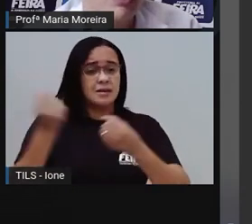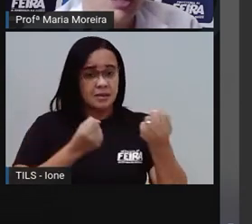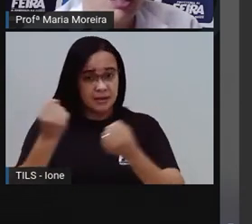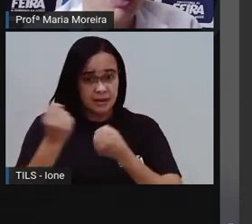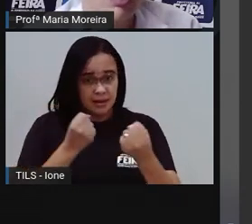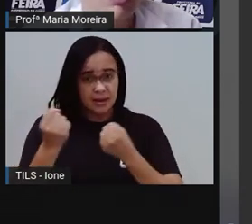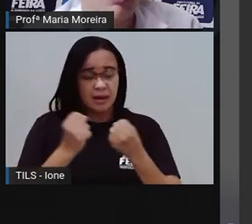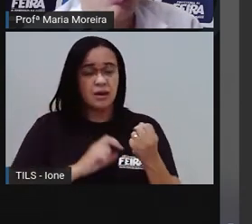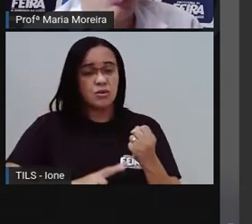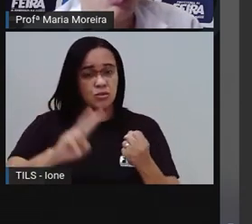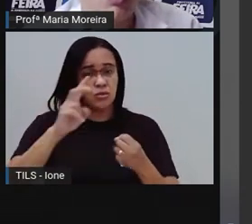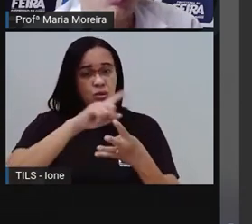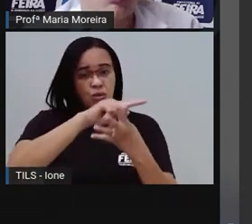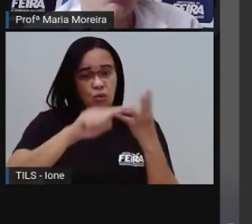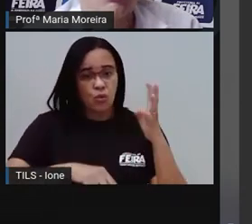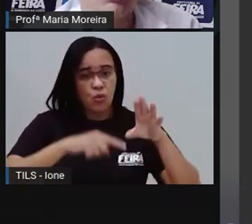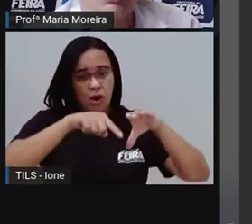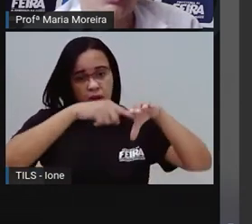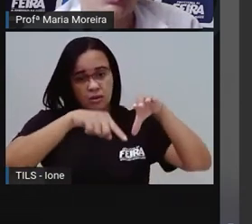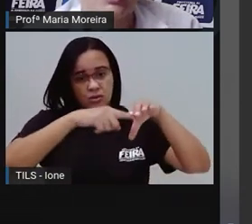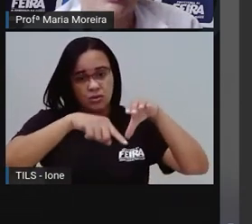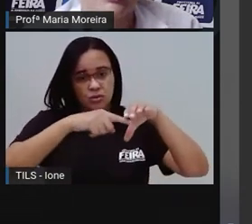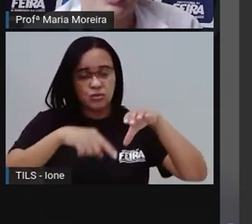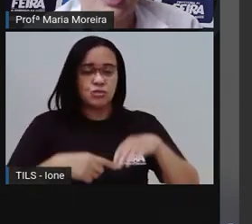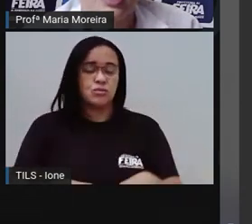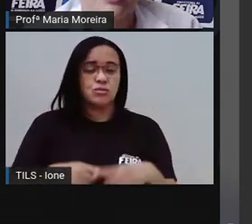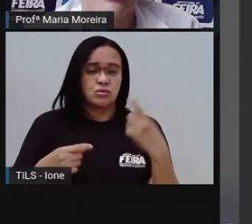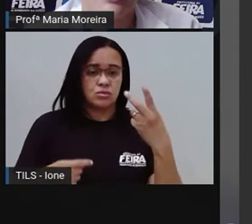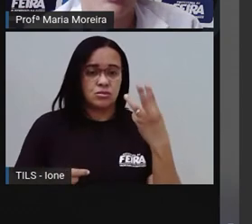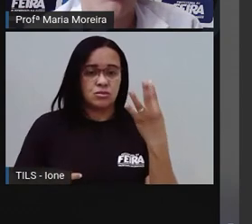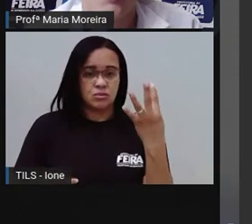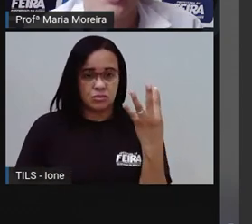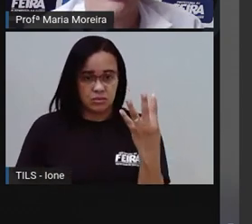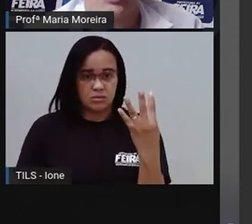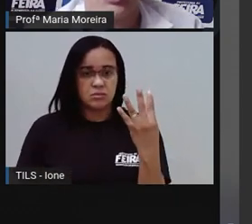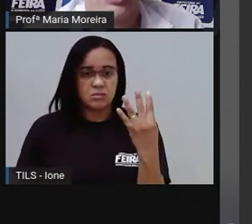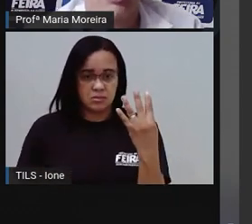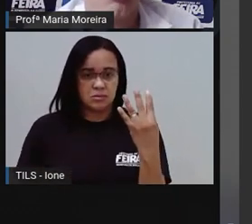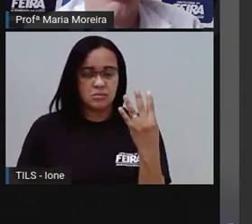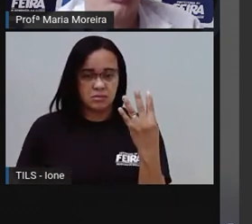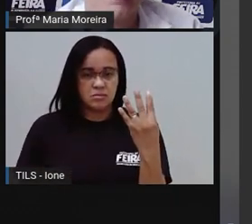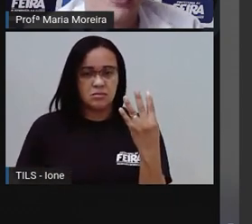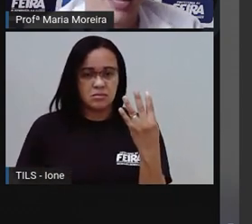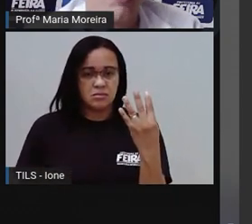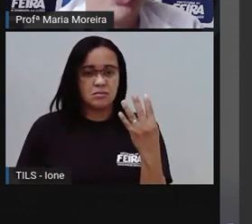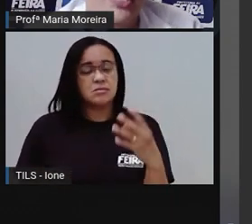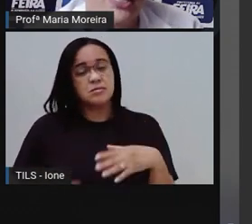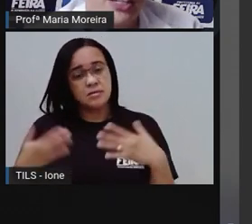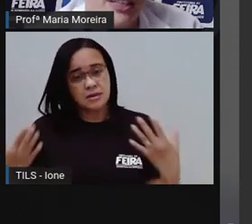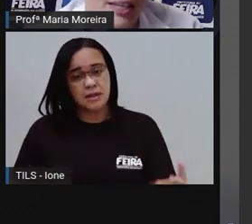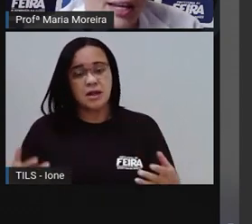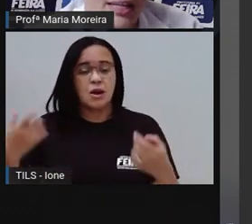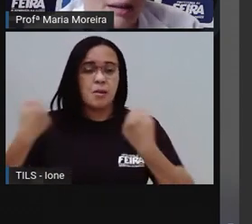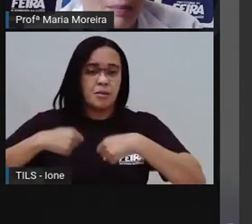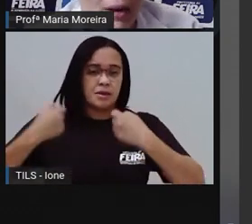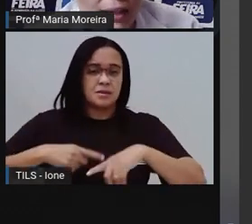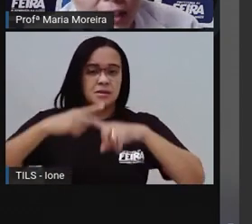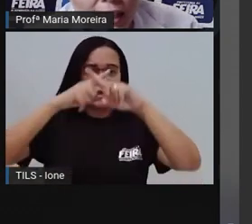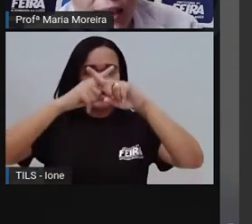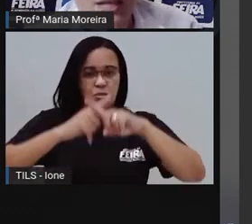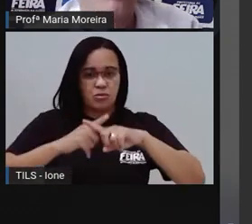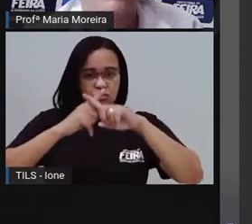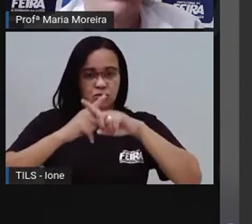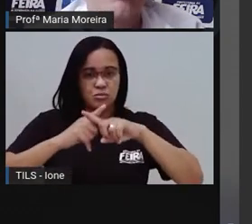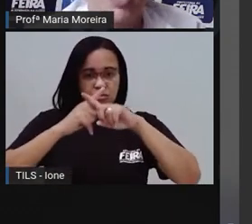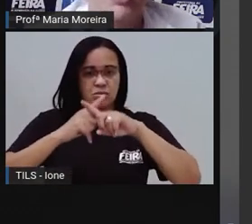pneus, ó. Um, dois, três, quatro. Então, vou multiplicar a quantidade que tem aqui pela que